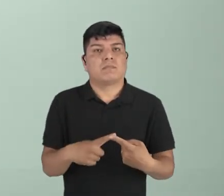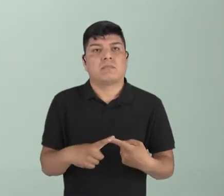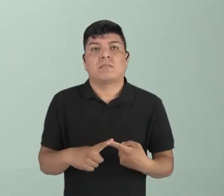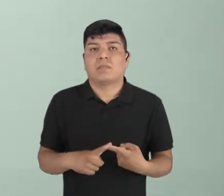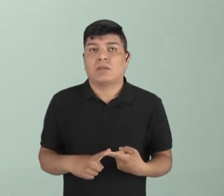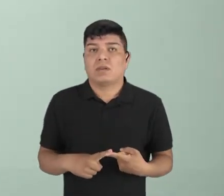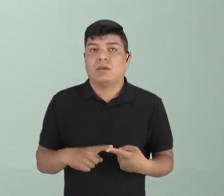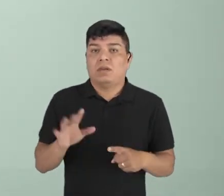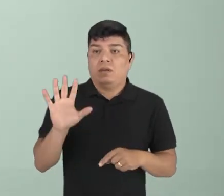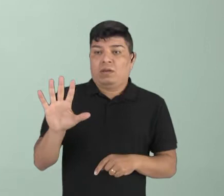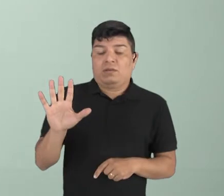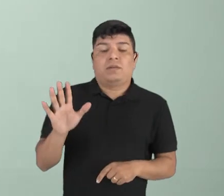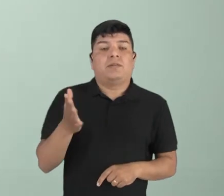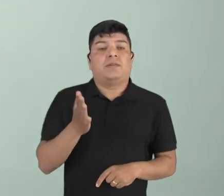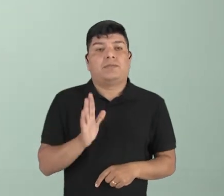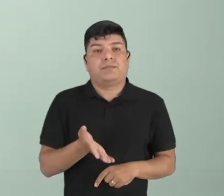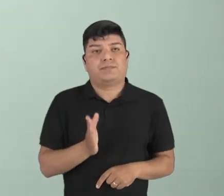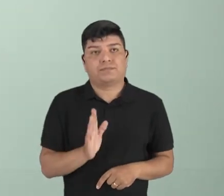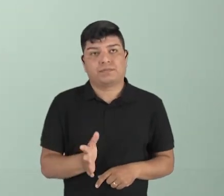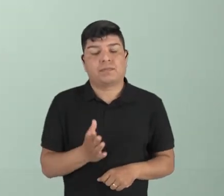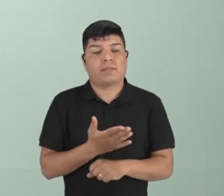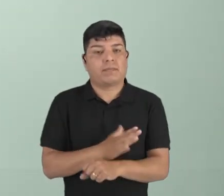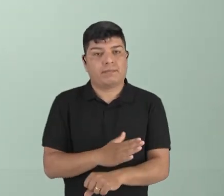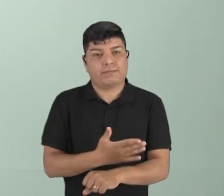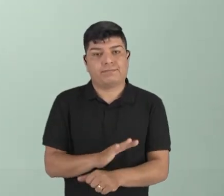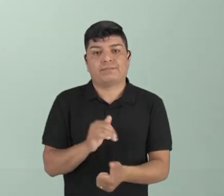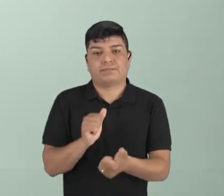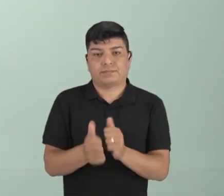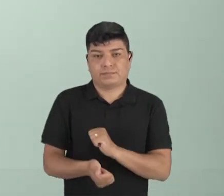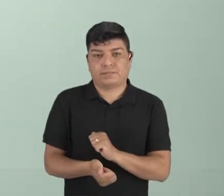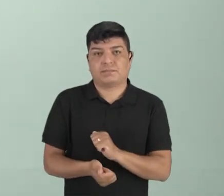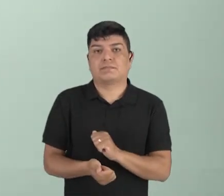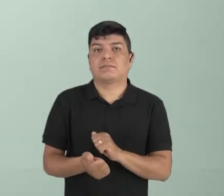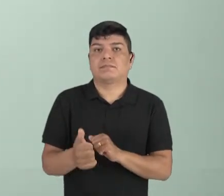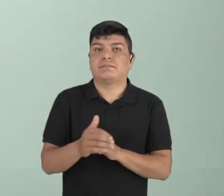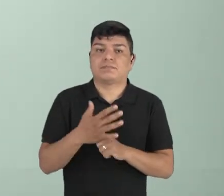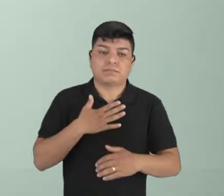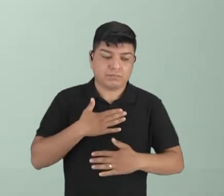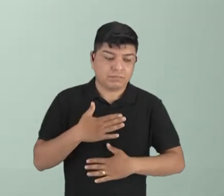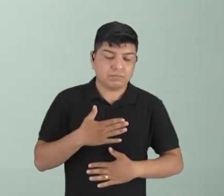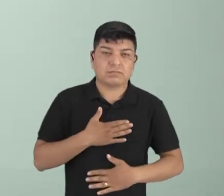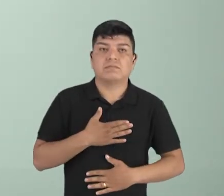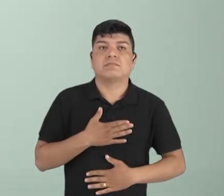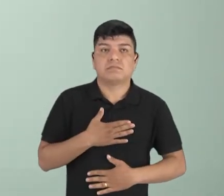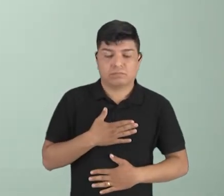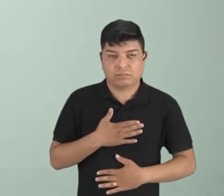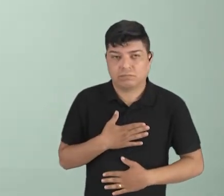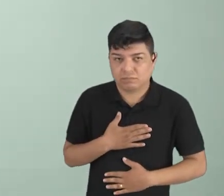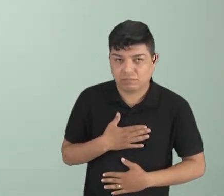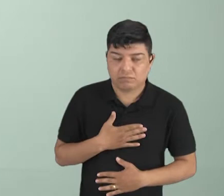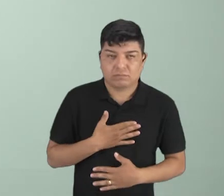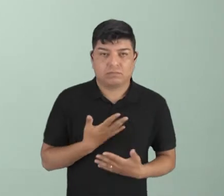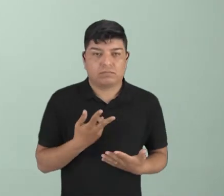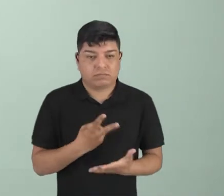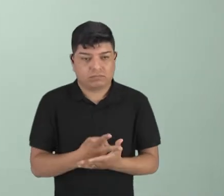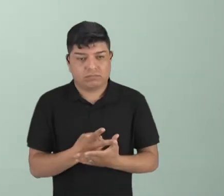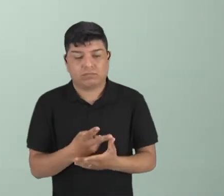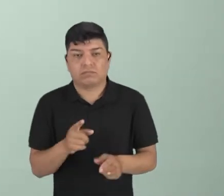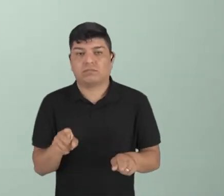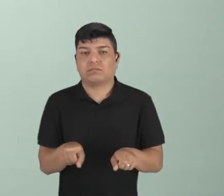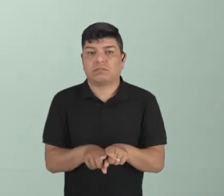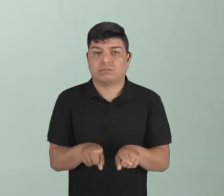você já está realizando, praticando aquele esporte ao nível corporal. E ele acaba sendo também,